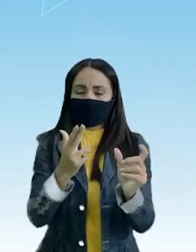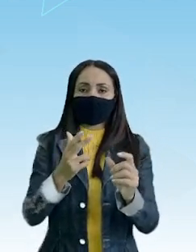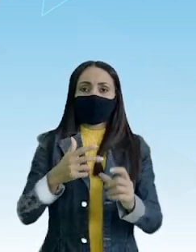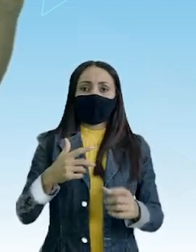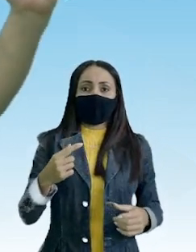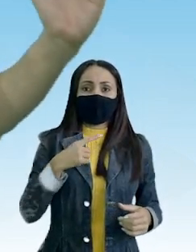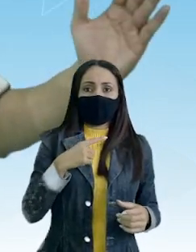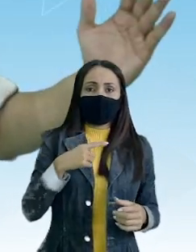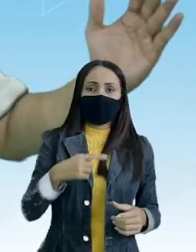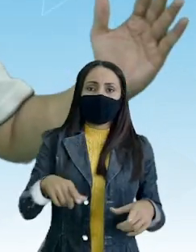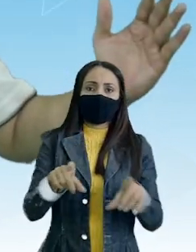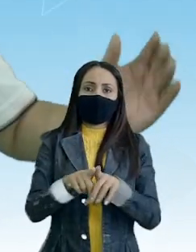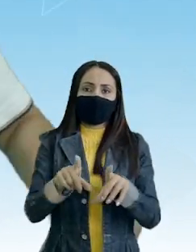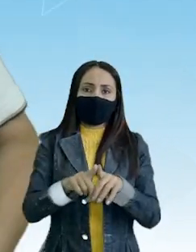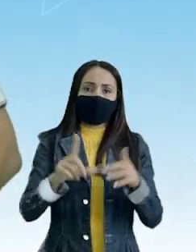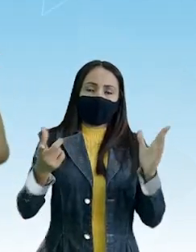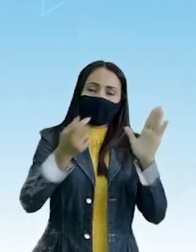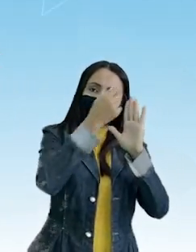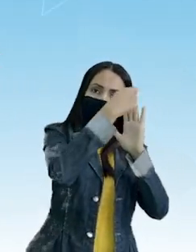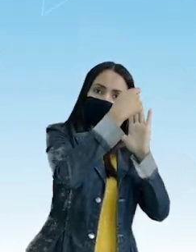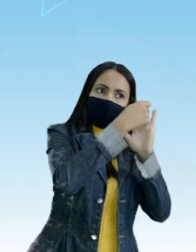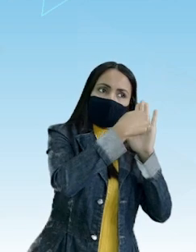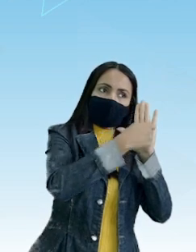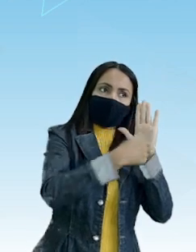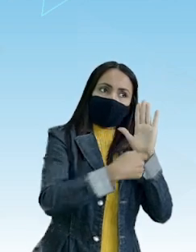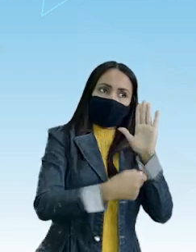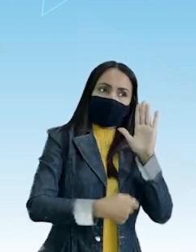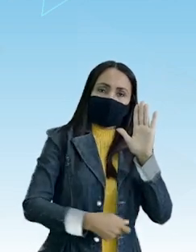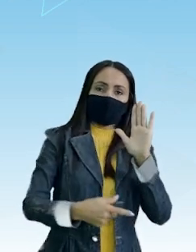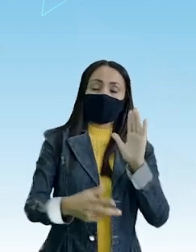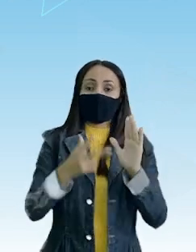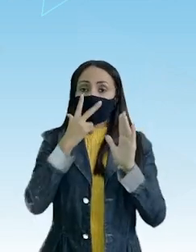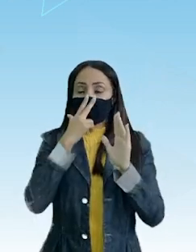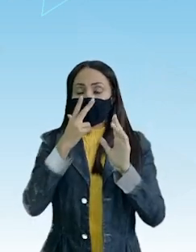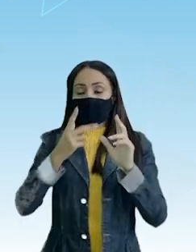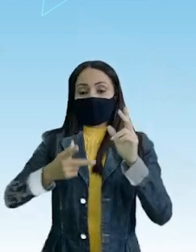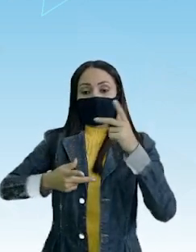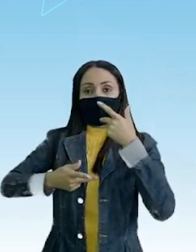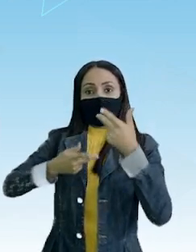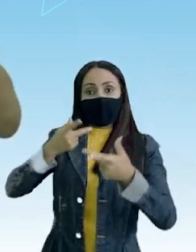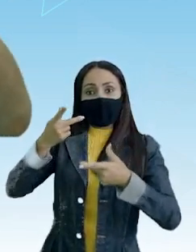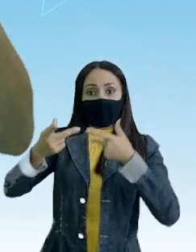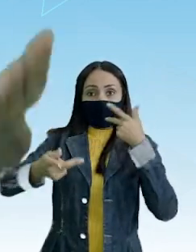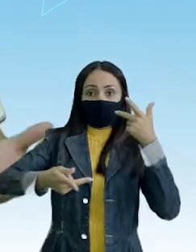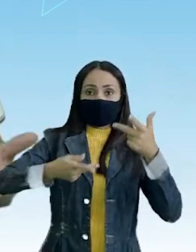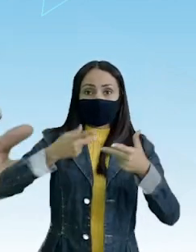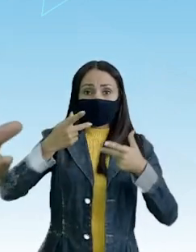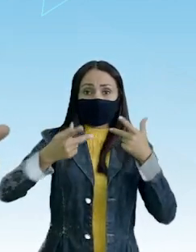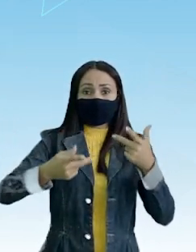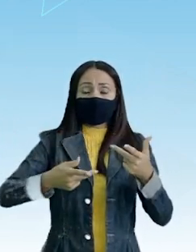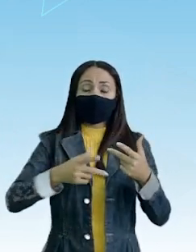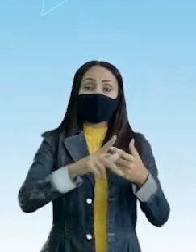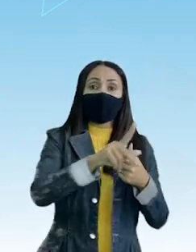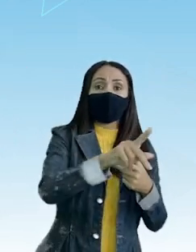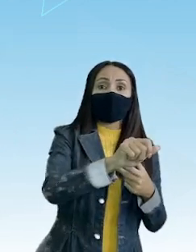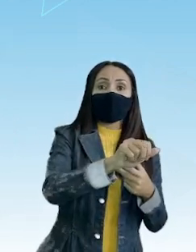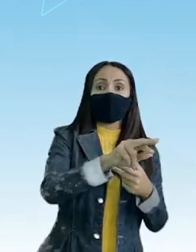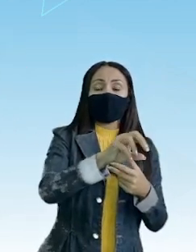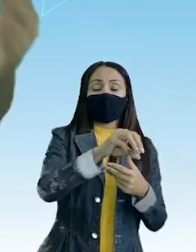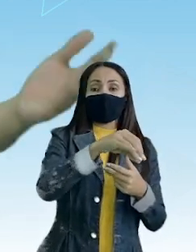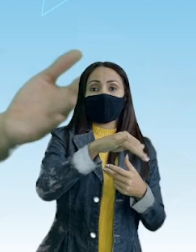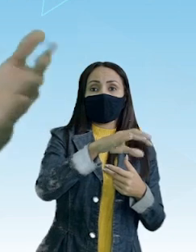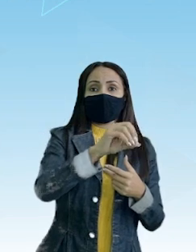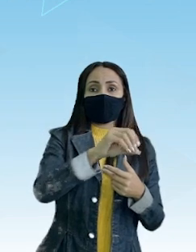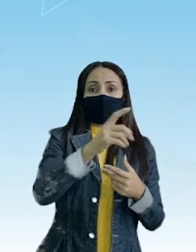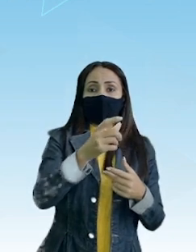Aquelas Que parecem Na grafia Aquelas Que parecem Na pronúncia Nós temos Os parônimos Que são palavras